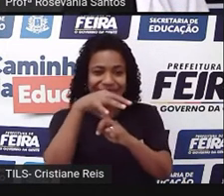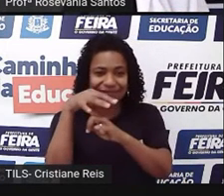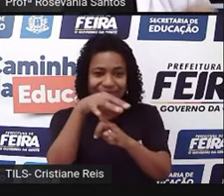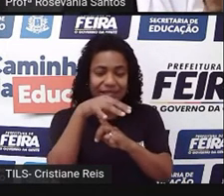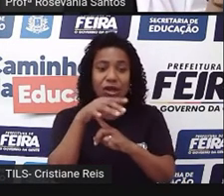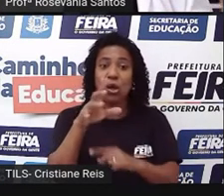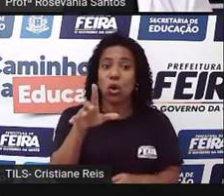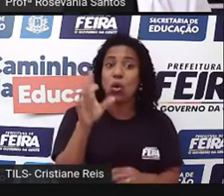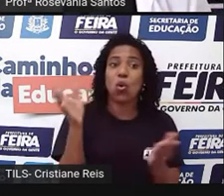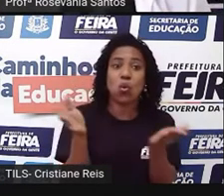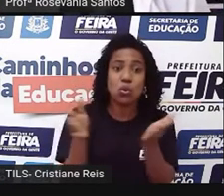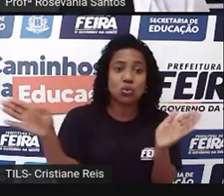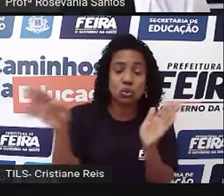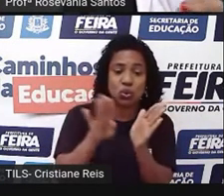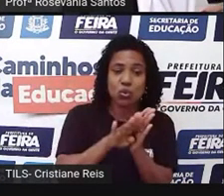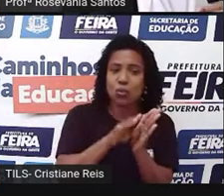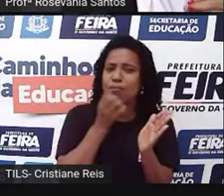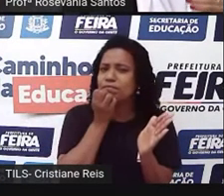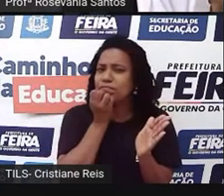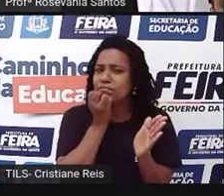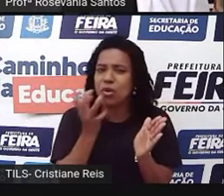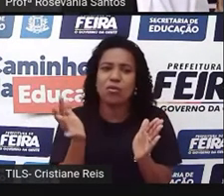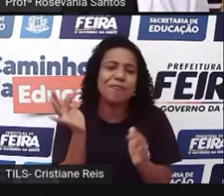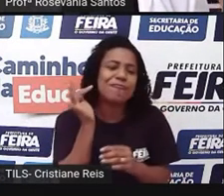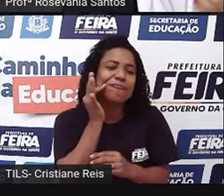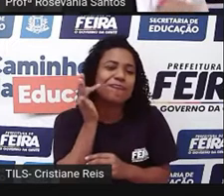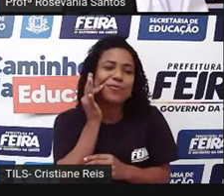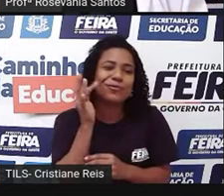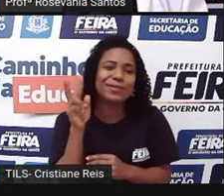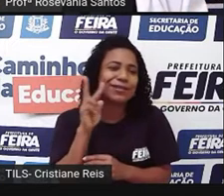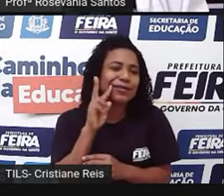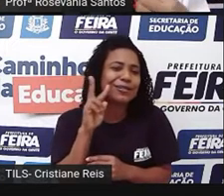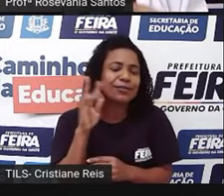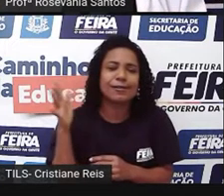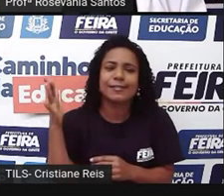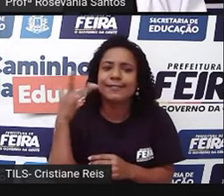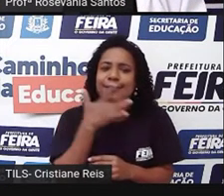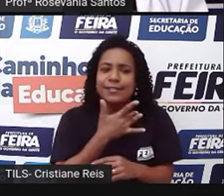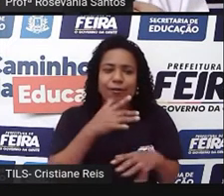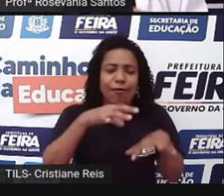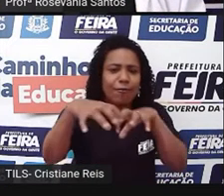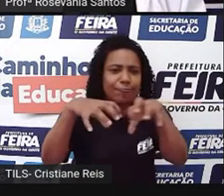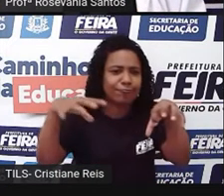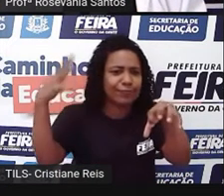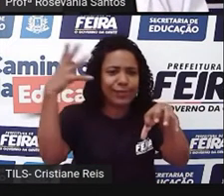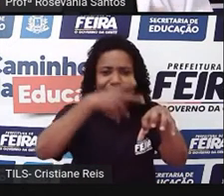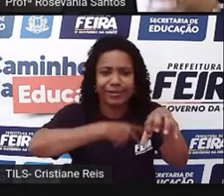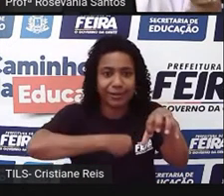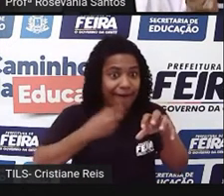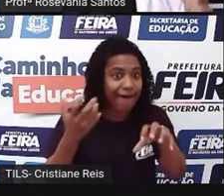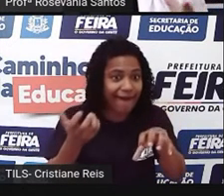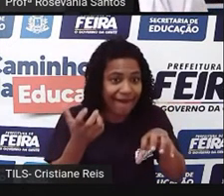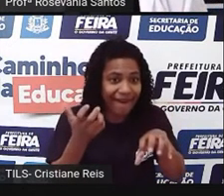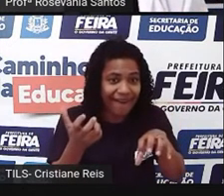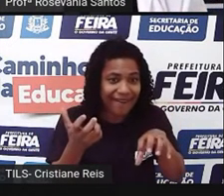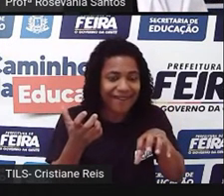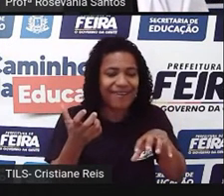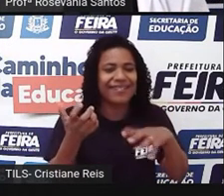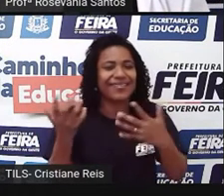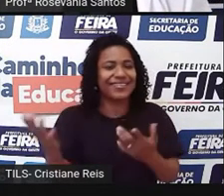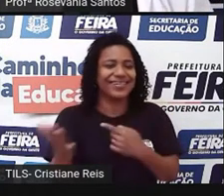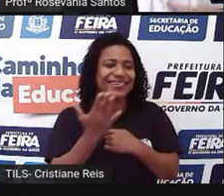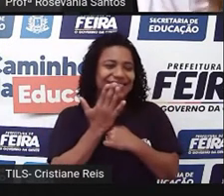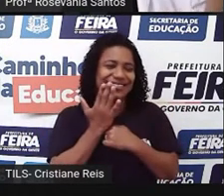Compra todo dia, hoje está ótimo. Gente, essa afetividade, esse cuidado, esse carinho, esse encontro com as